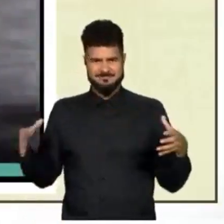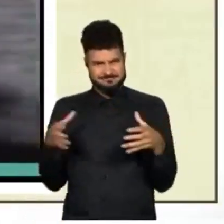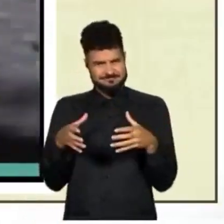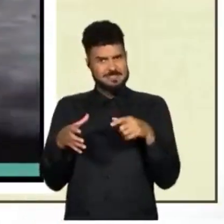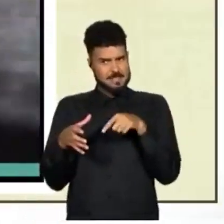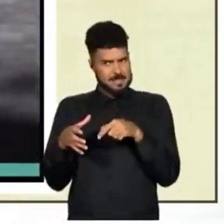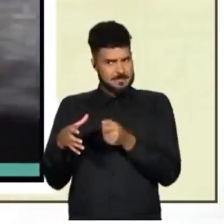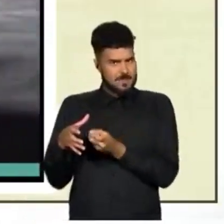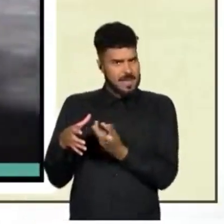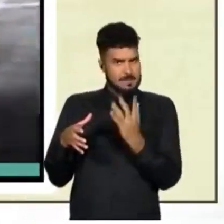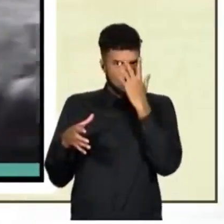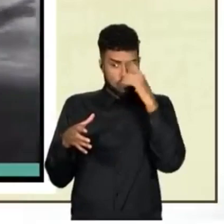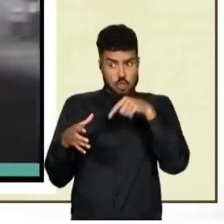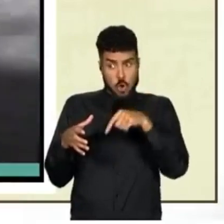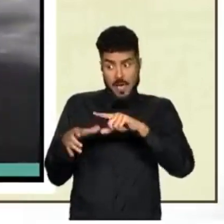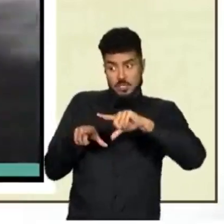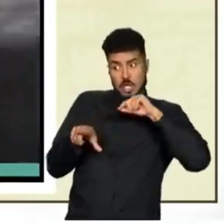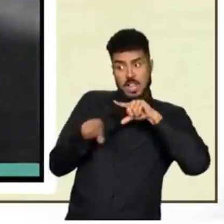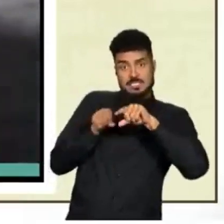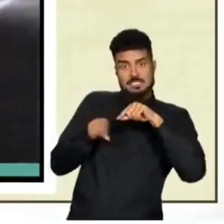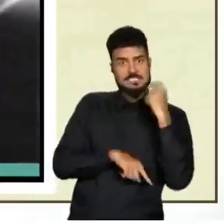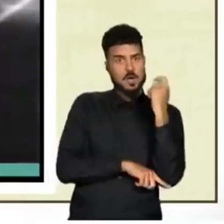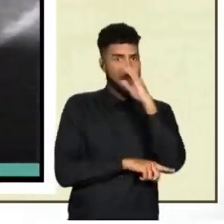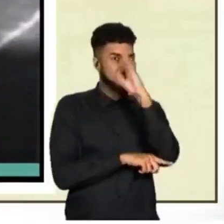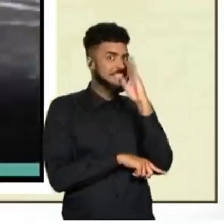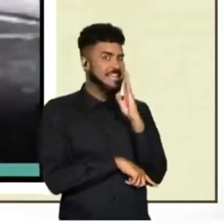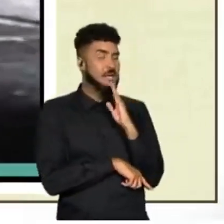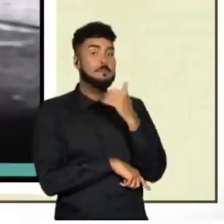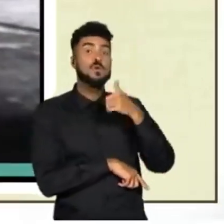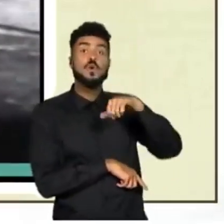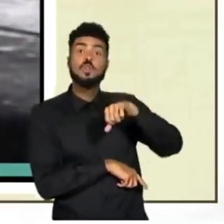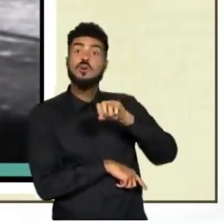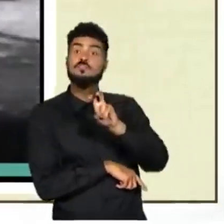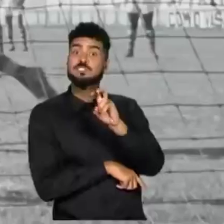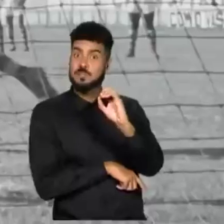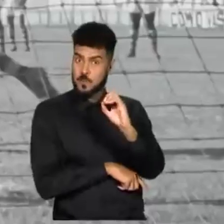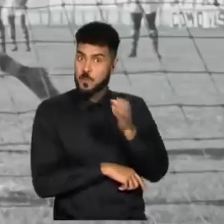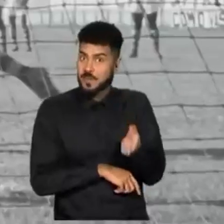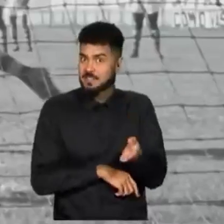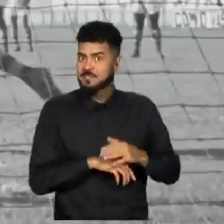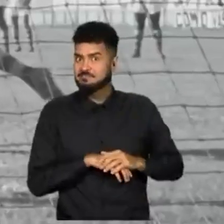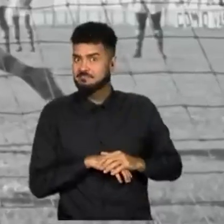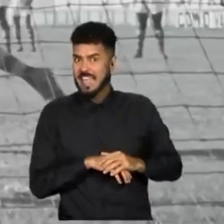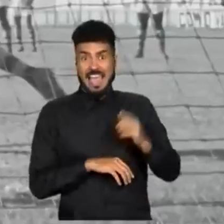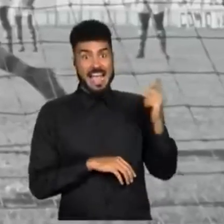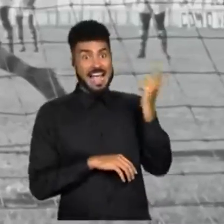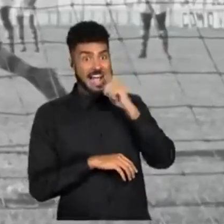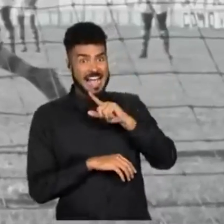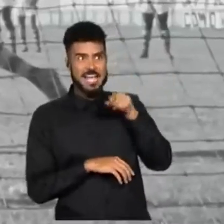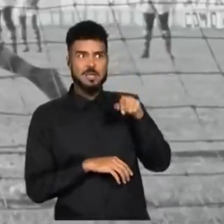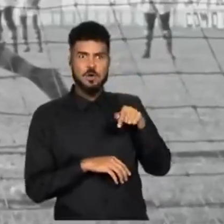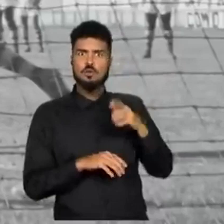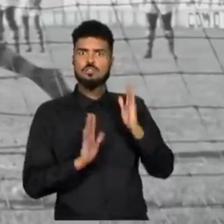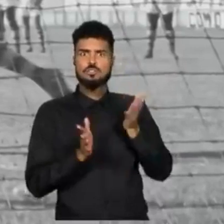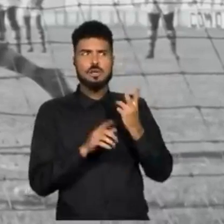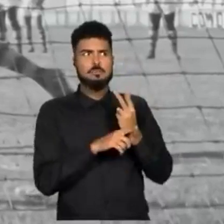nem deveria ficar também, eu concordo que ele devesse ter ficado mesmo com o